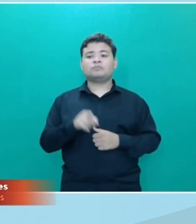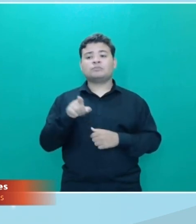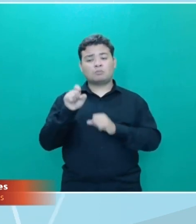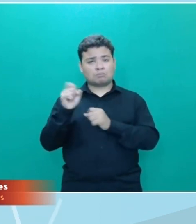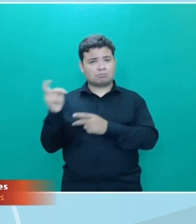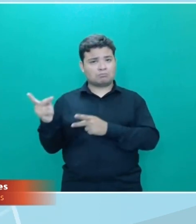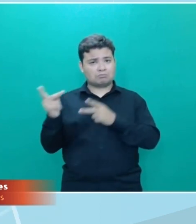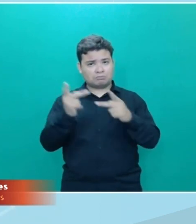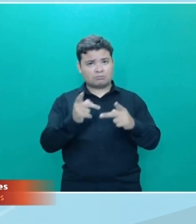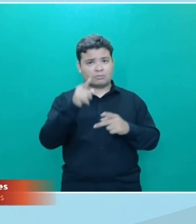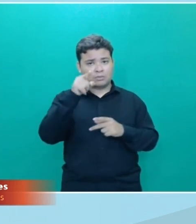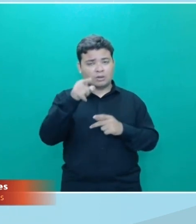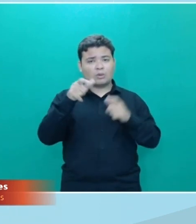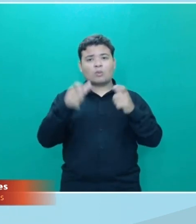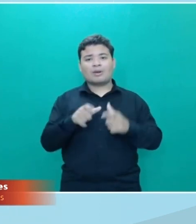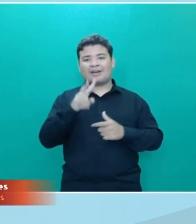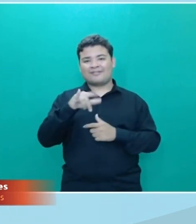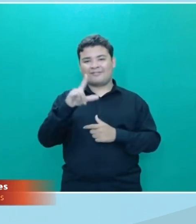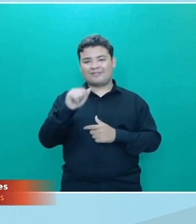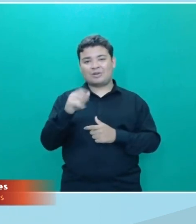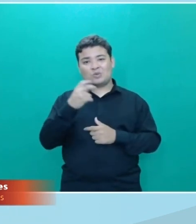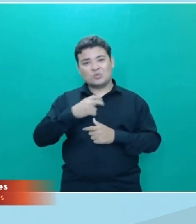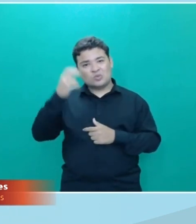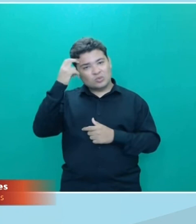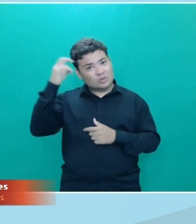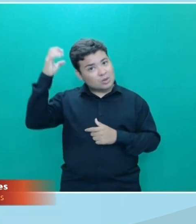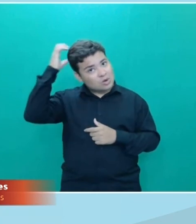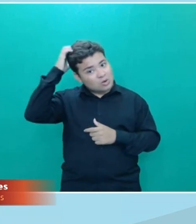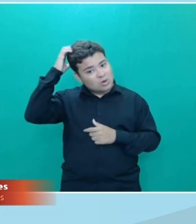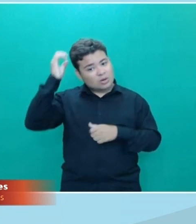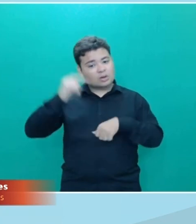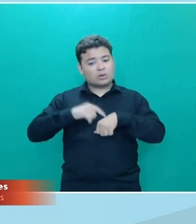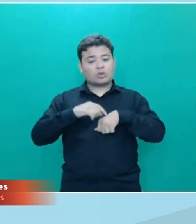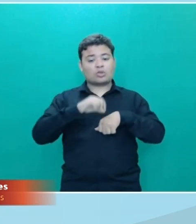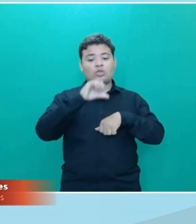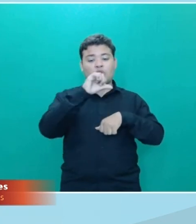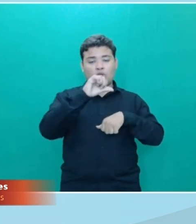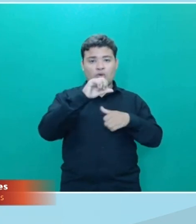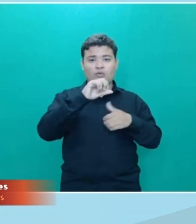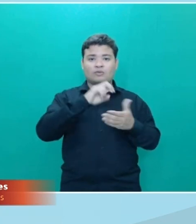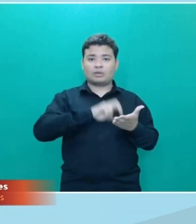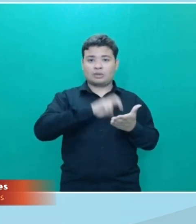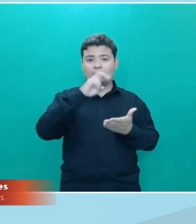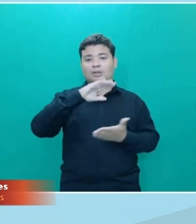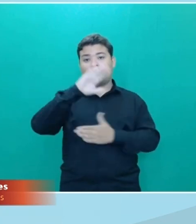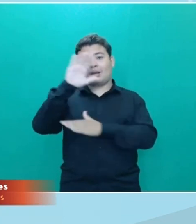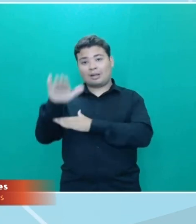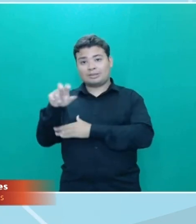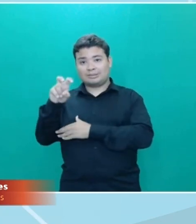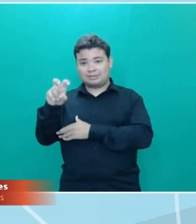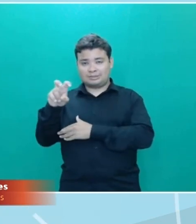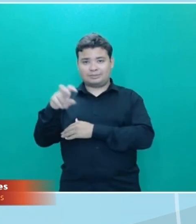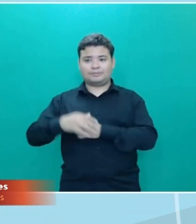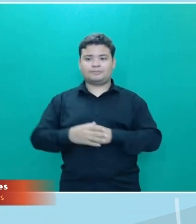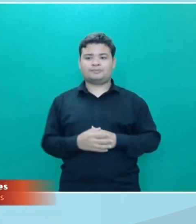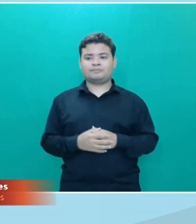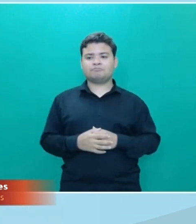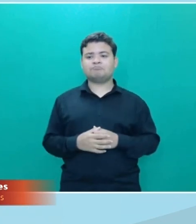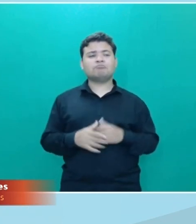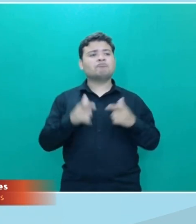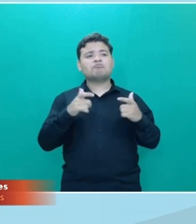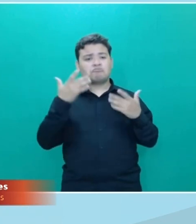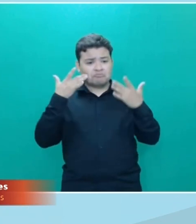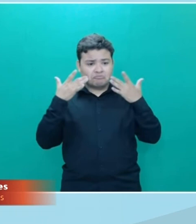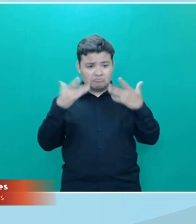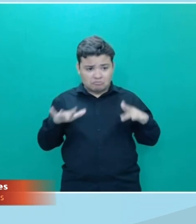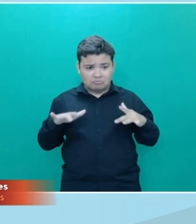Cultural Cora Coralina das 9 da manhã às 5 horas da tarde e a entrada é totalmente gratuita. Você que não sabe onde é que fica a Vila Cultural Cora